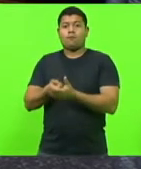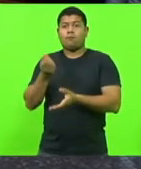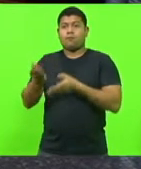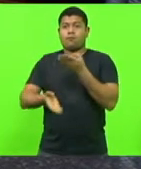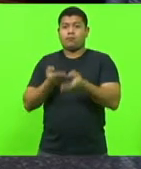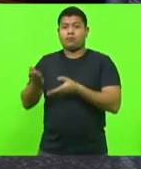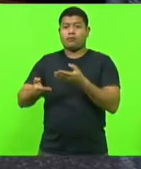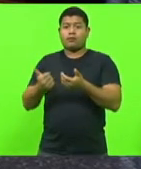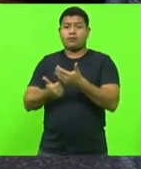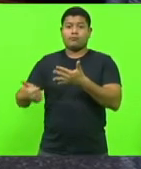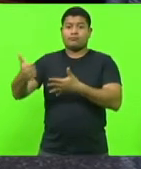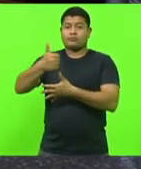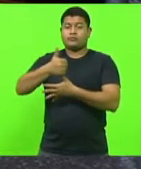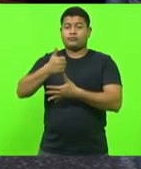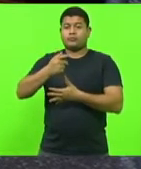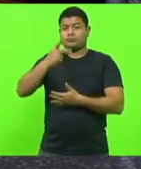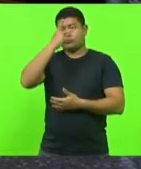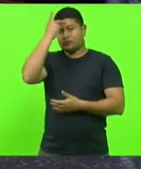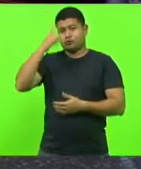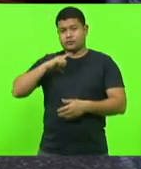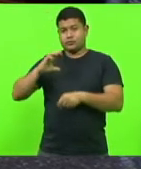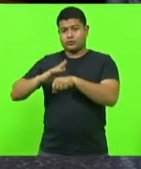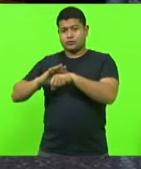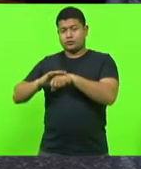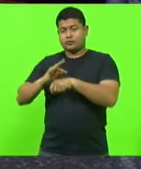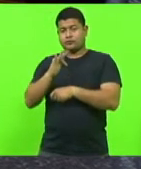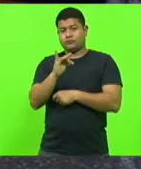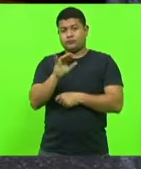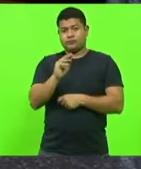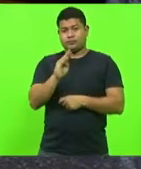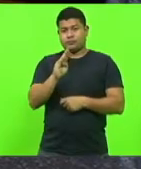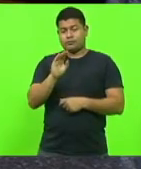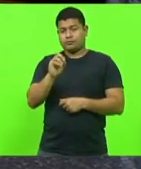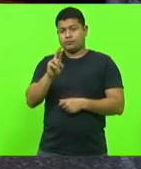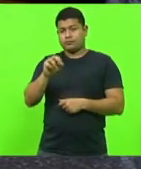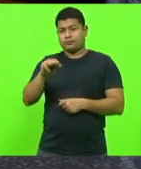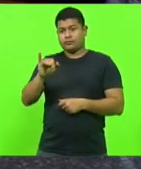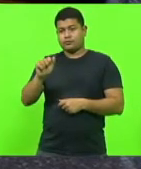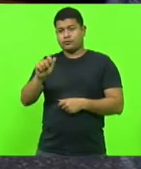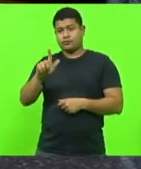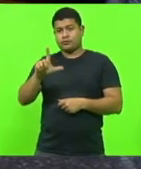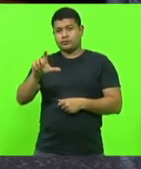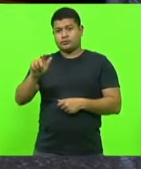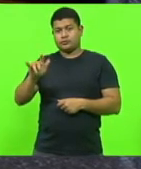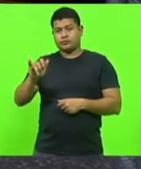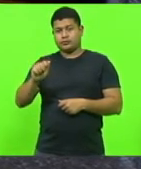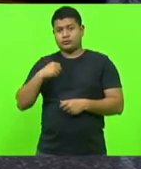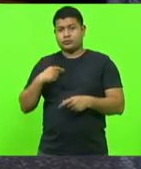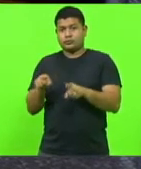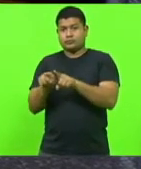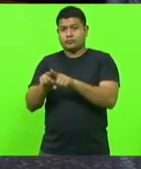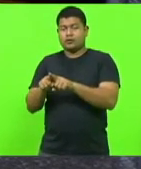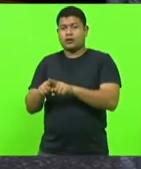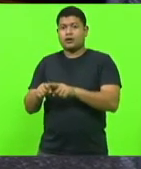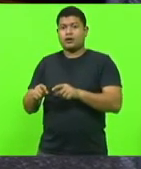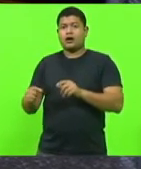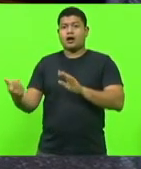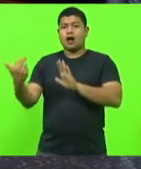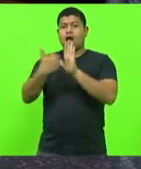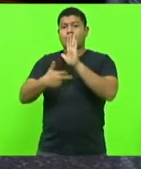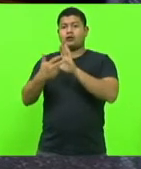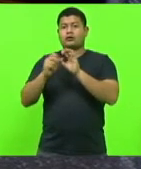prioritário ao portador de fibromialgia, bem como a inserção do símbolo mundial da fibromialgia nas placas ou